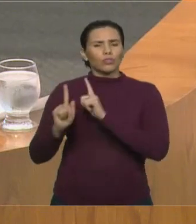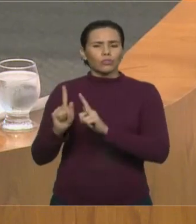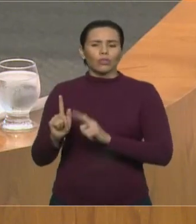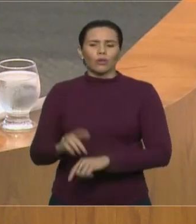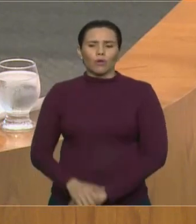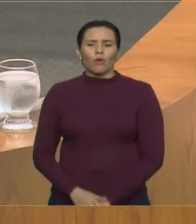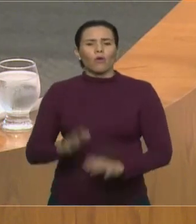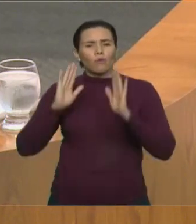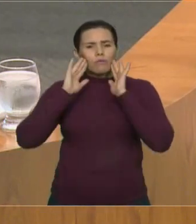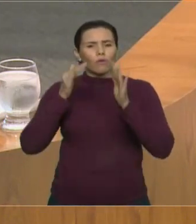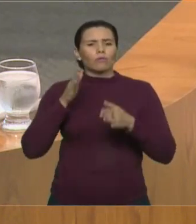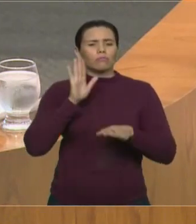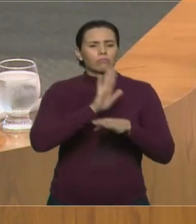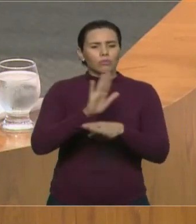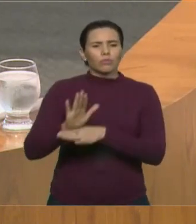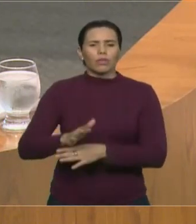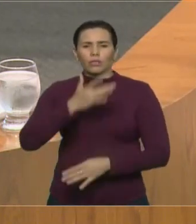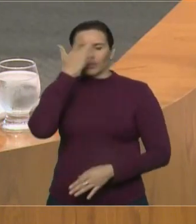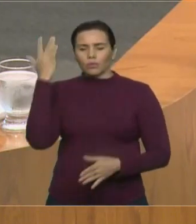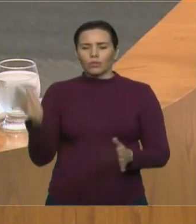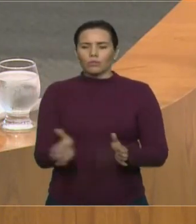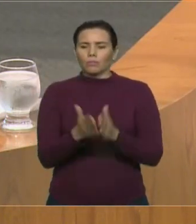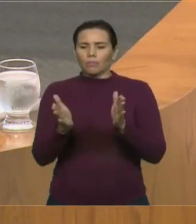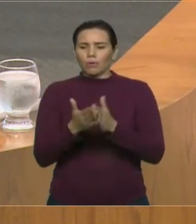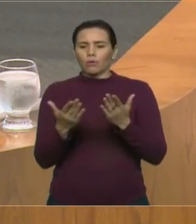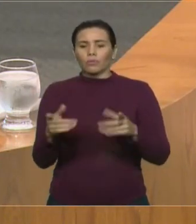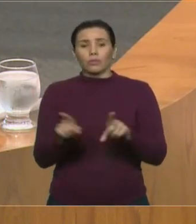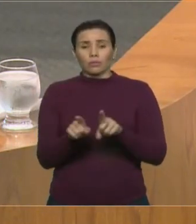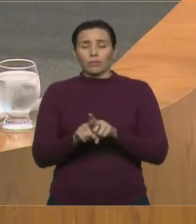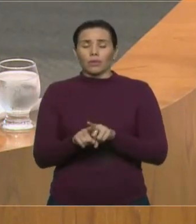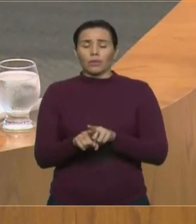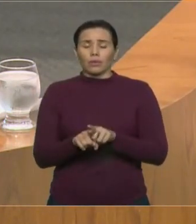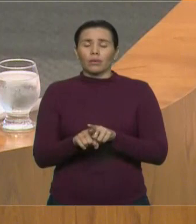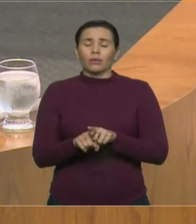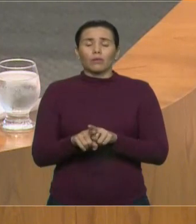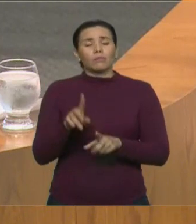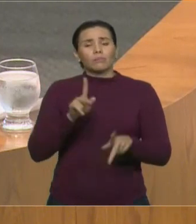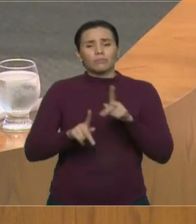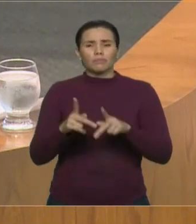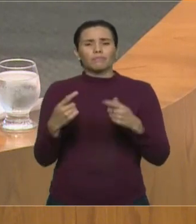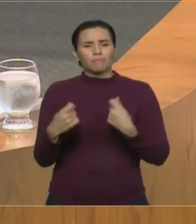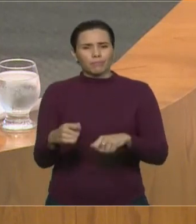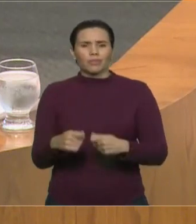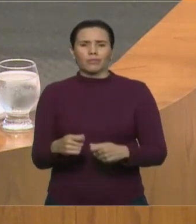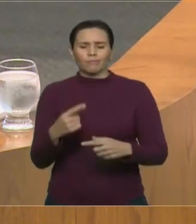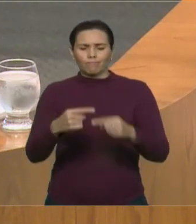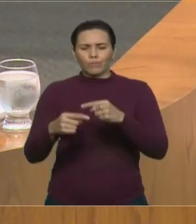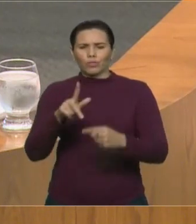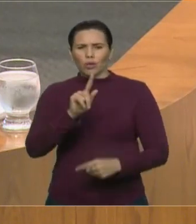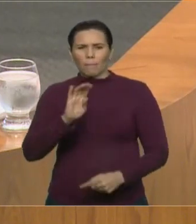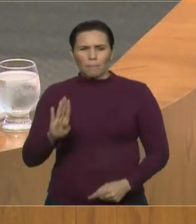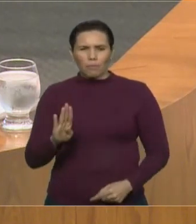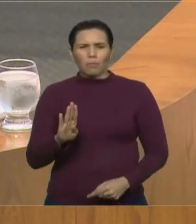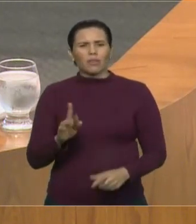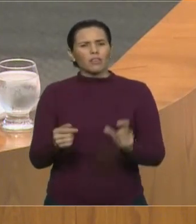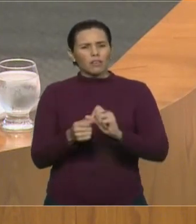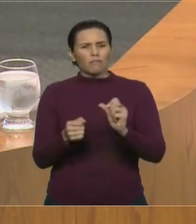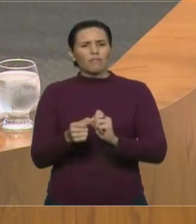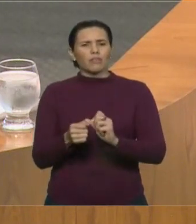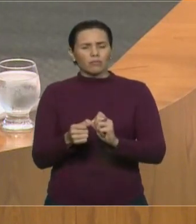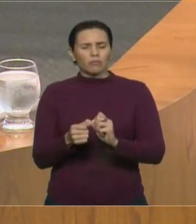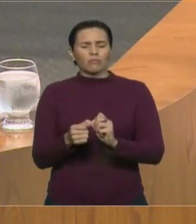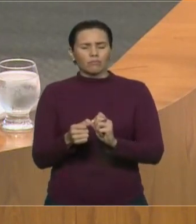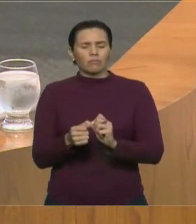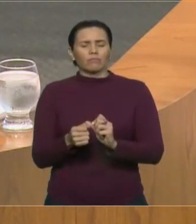e ao povo que precisa de políticas públicas efetivas e objetivas.